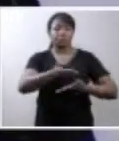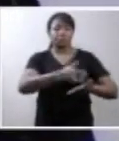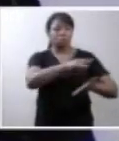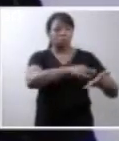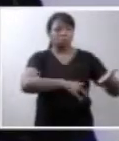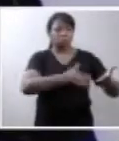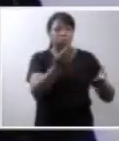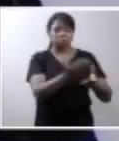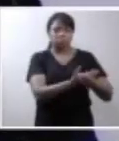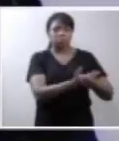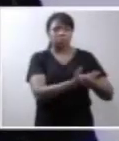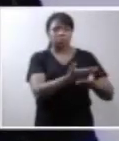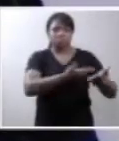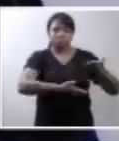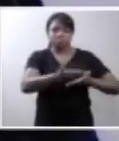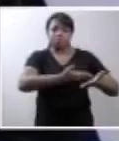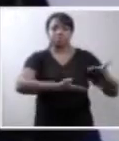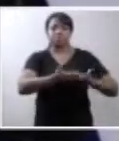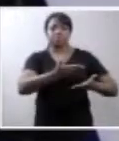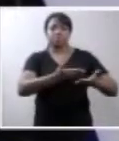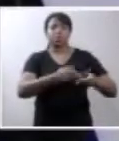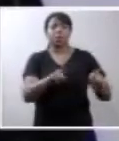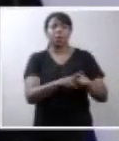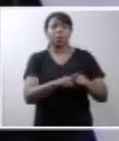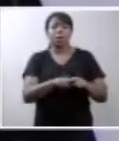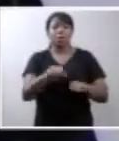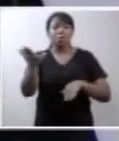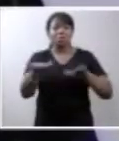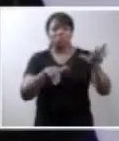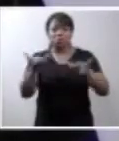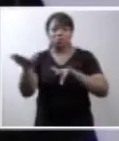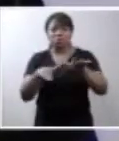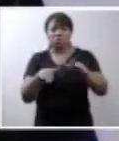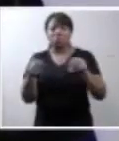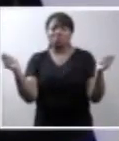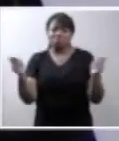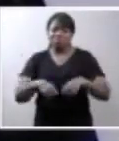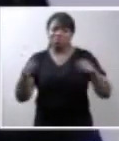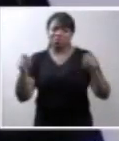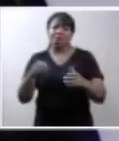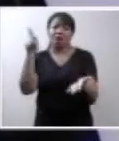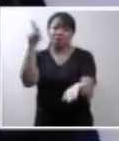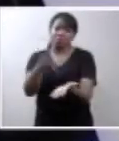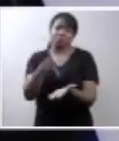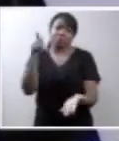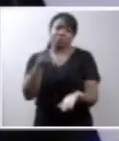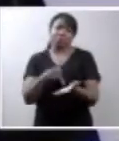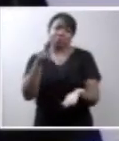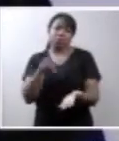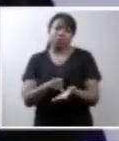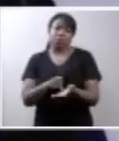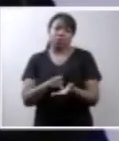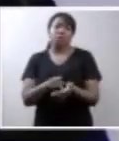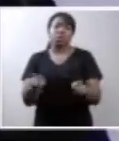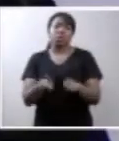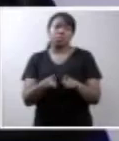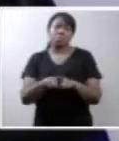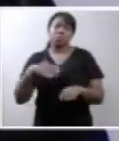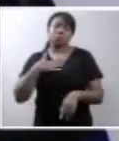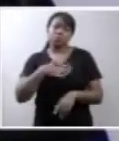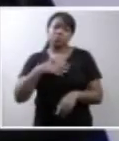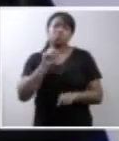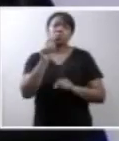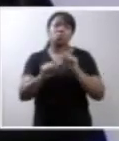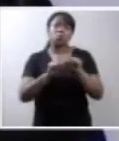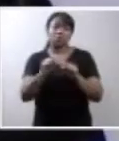processo e buscando, tanto quanto possível, a verdade e considerando